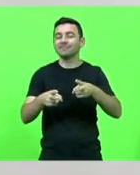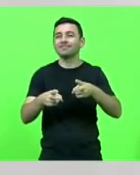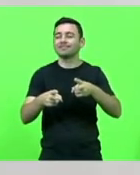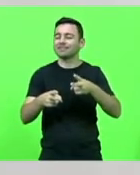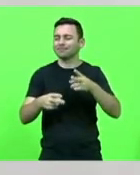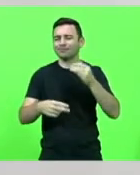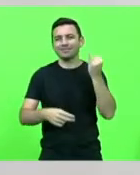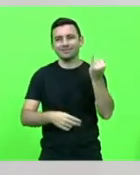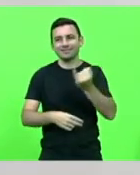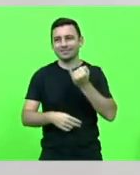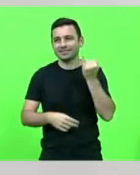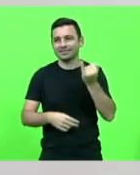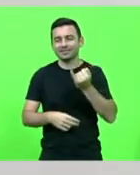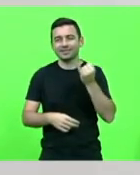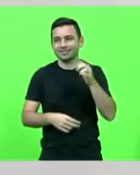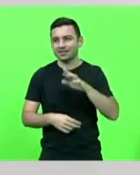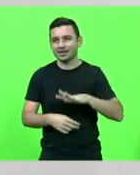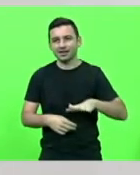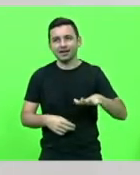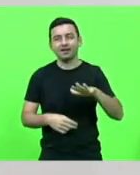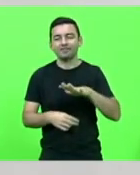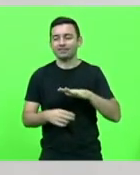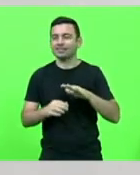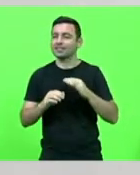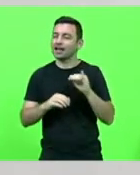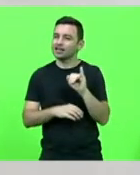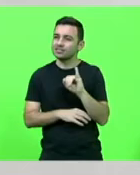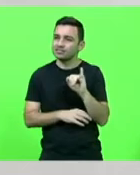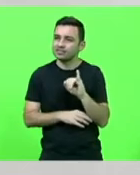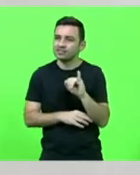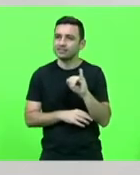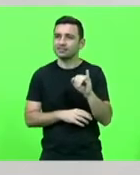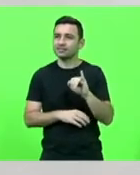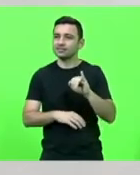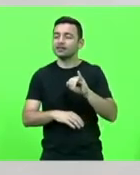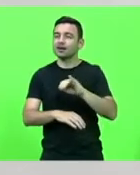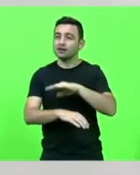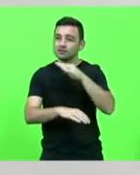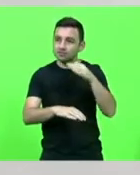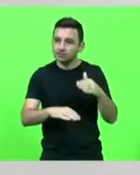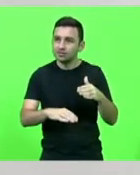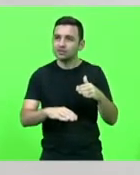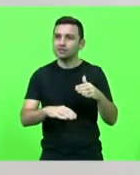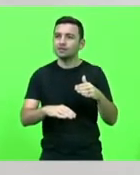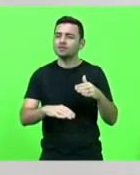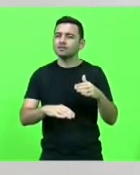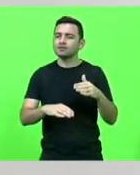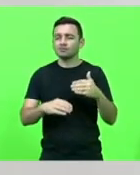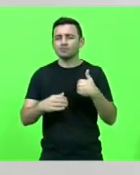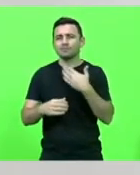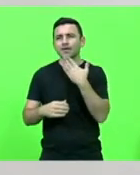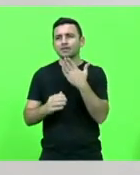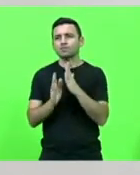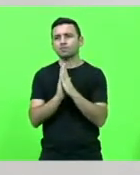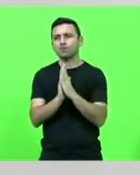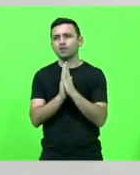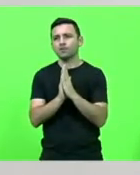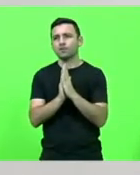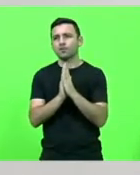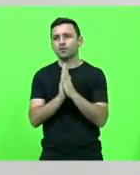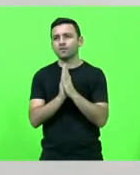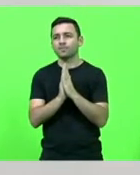nossa região do Vale Itajaí para o Alto Vale e a gente pede encarecidamente que